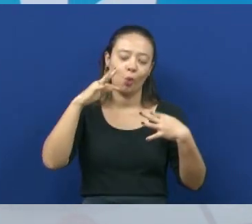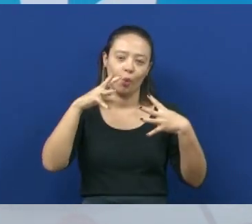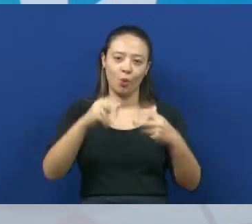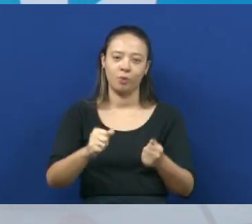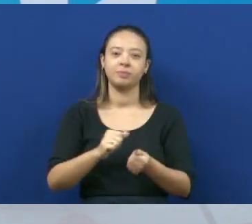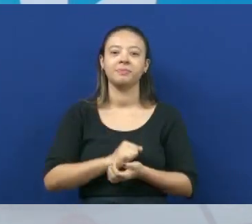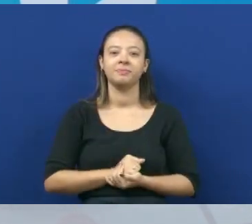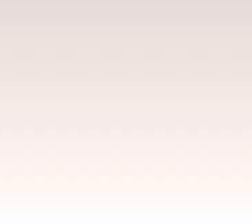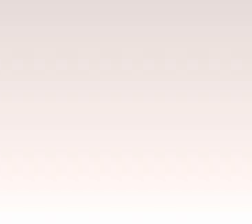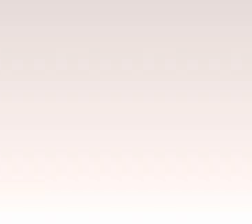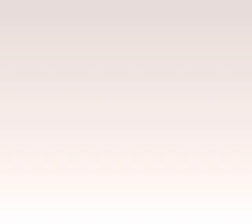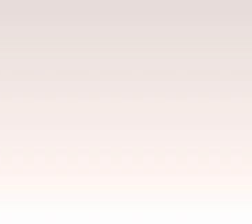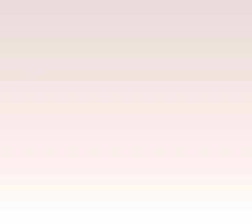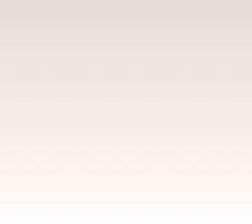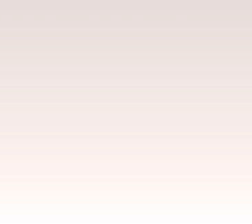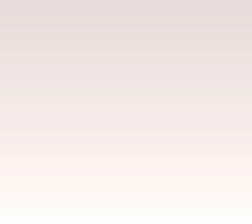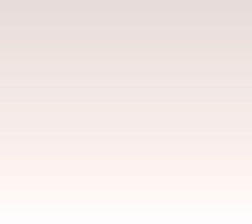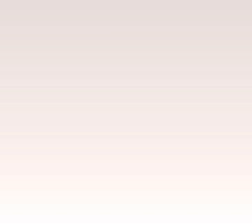Reino Monera.